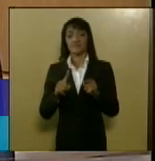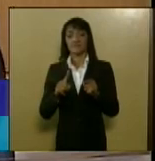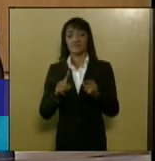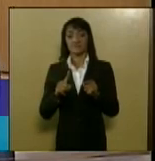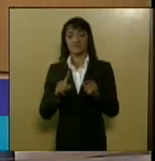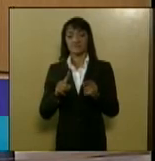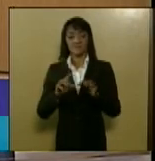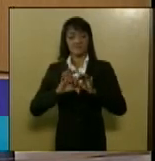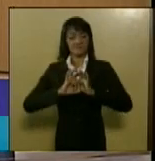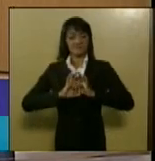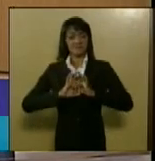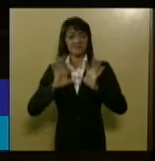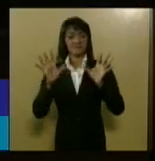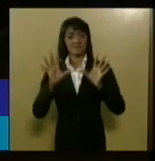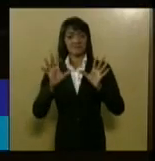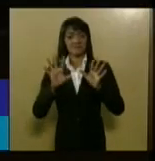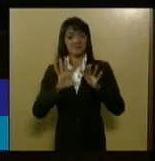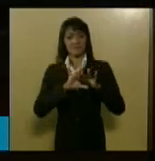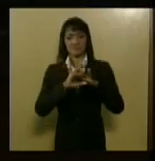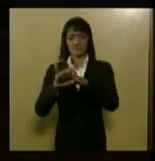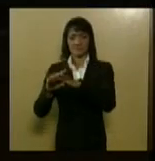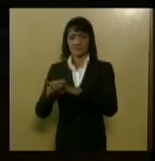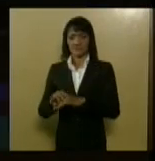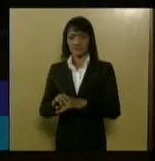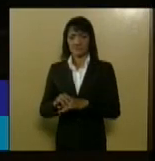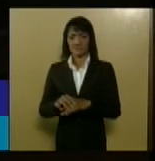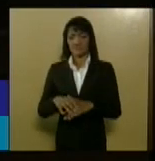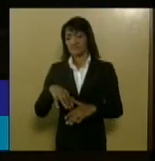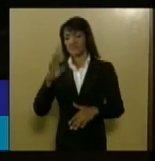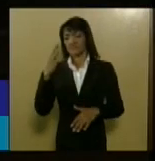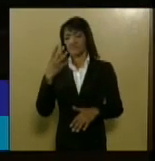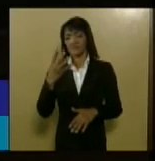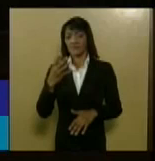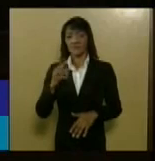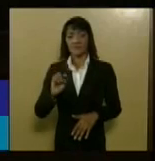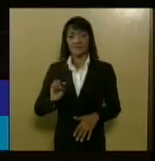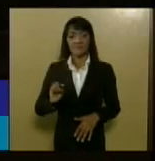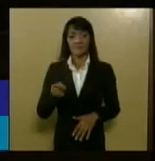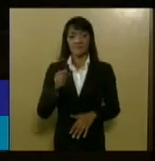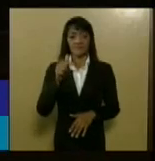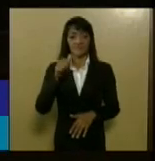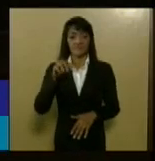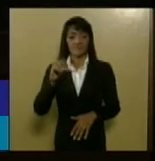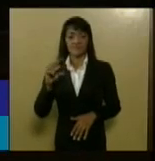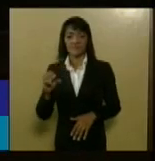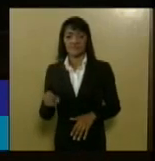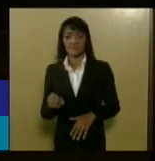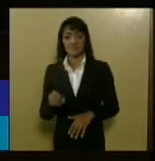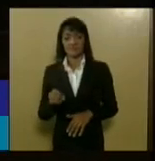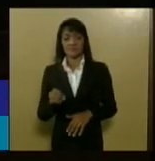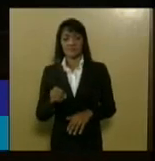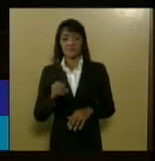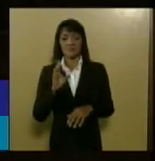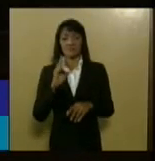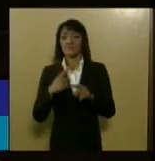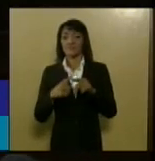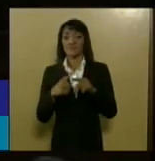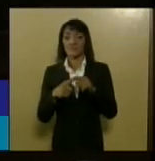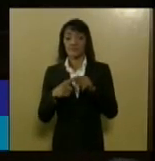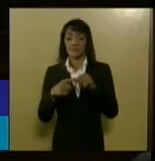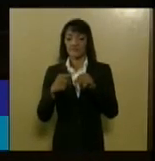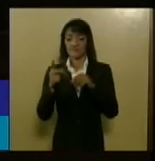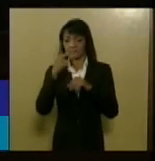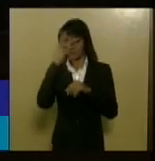com a sua combustão mais de 4.700 substâncias são liberadas com a combustão a queima do cigarro